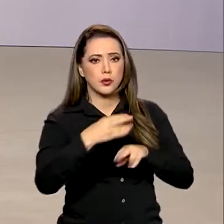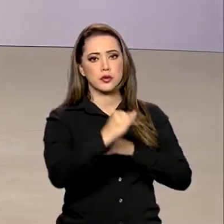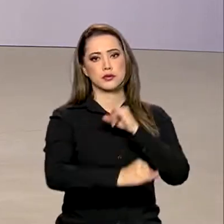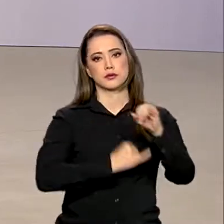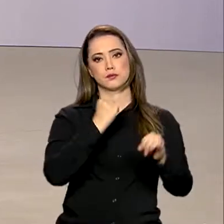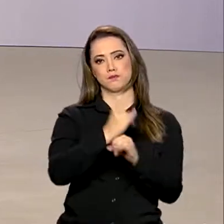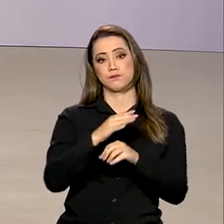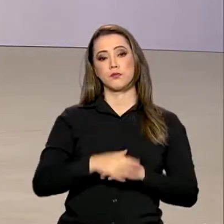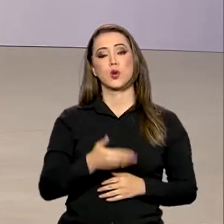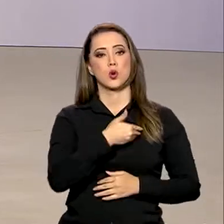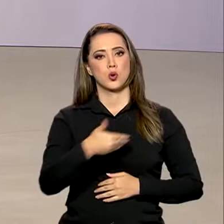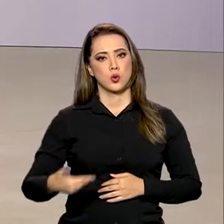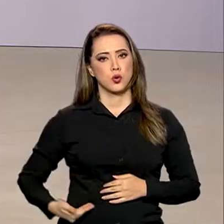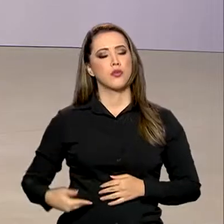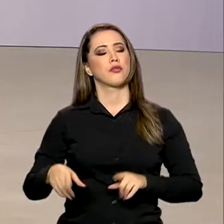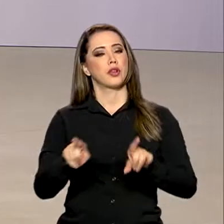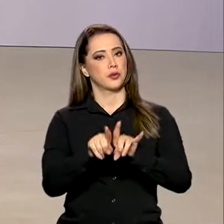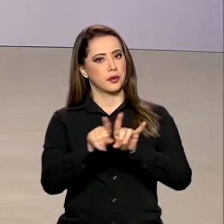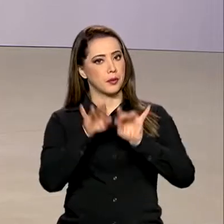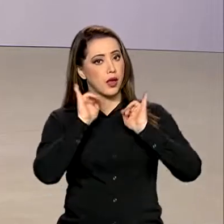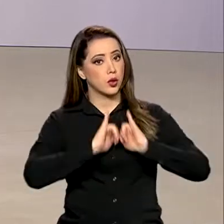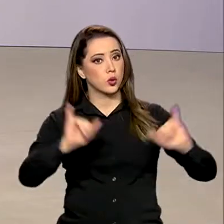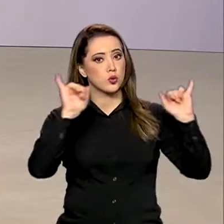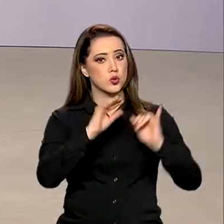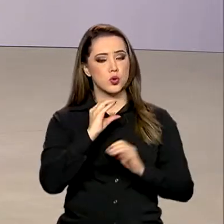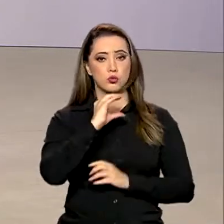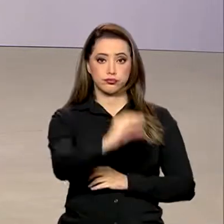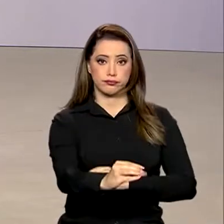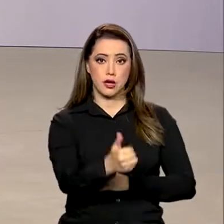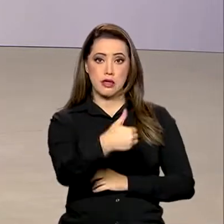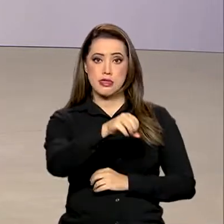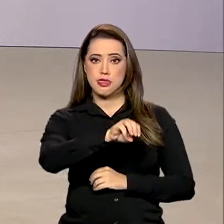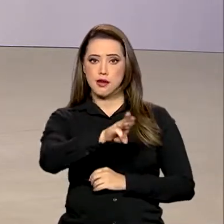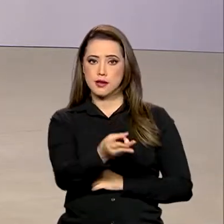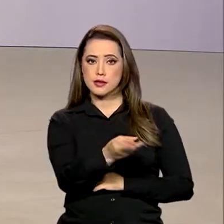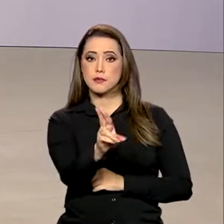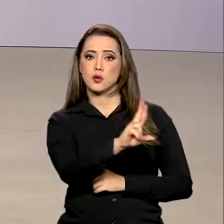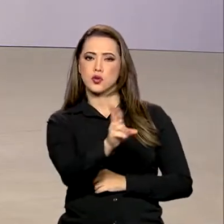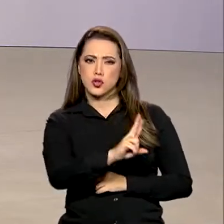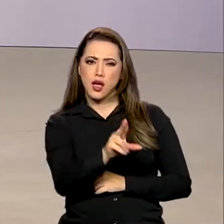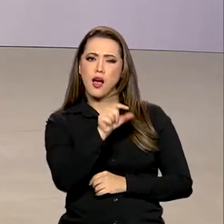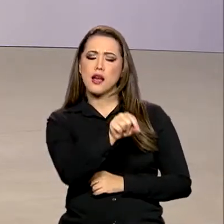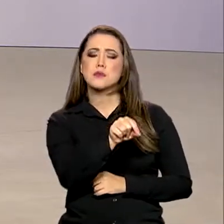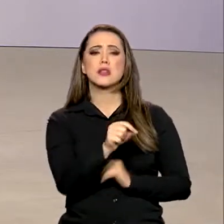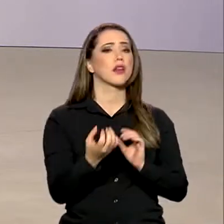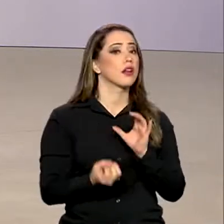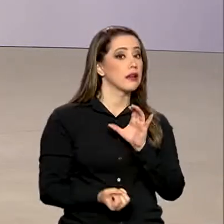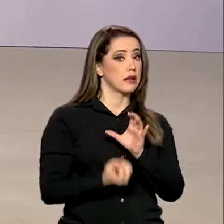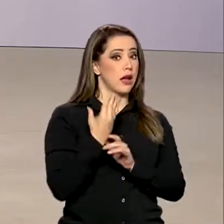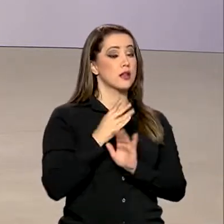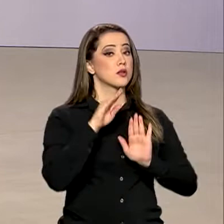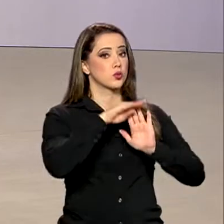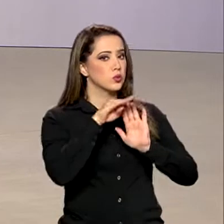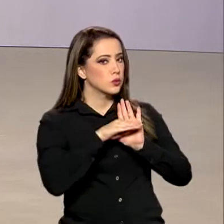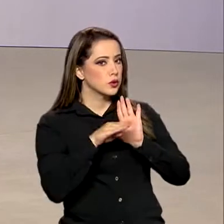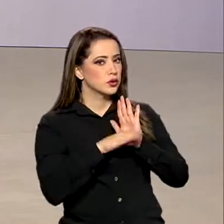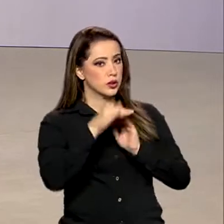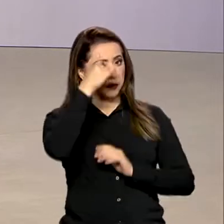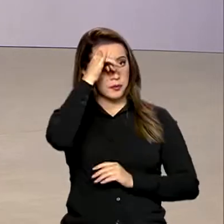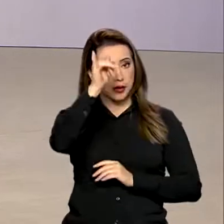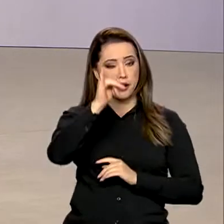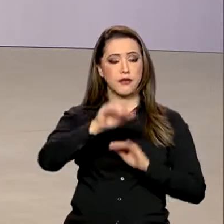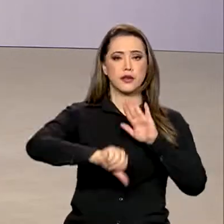internet. O governo também anunciou um investimento de 10 milhões de reais para a criação de um modelo de